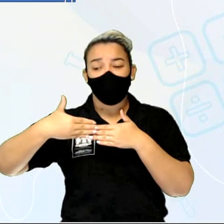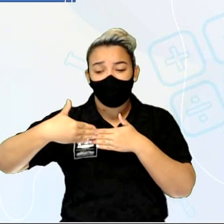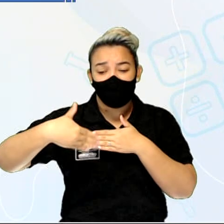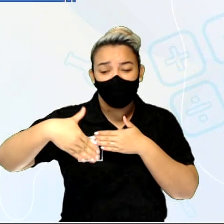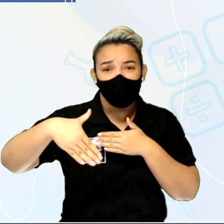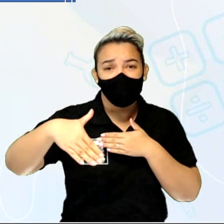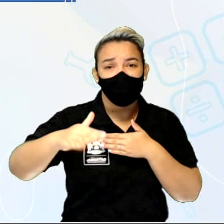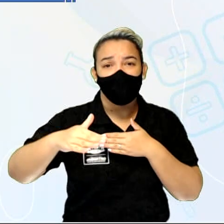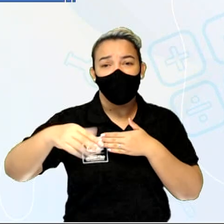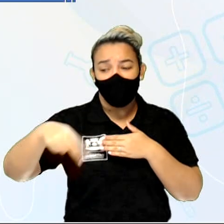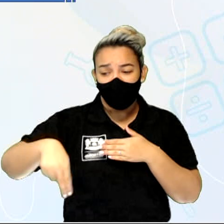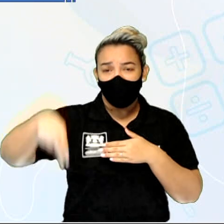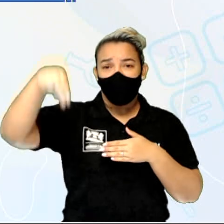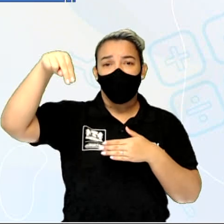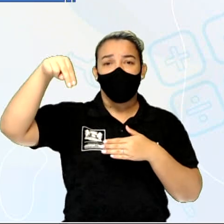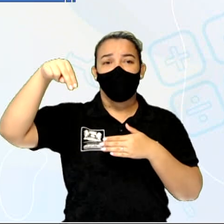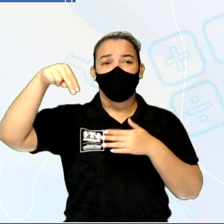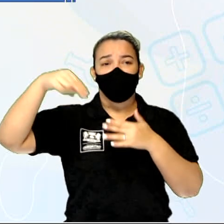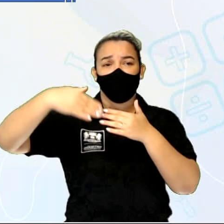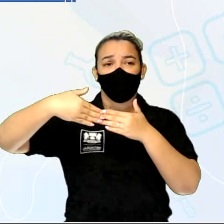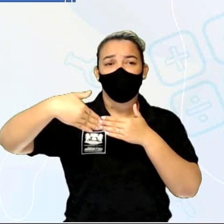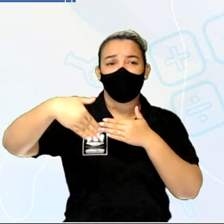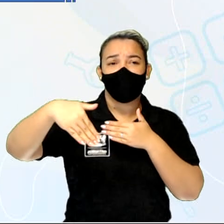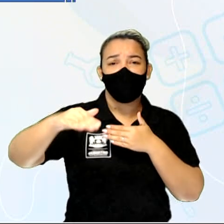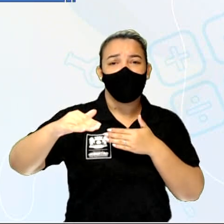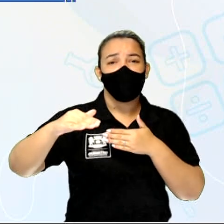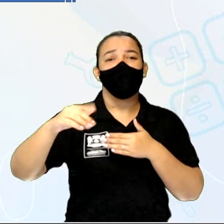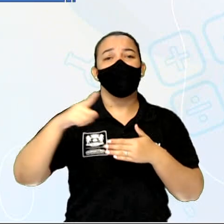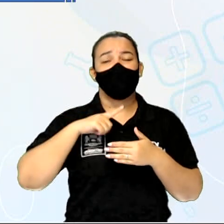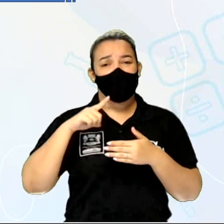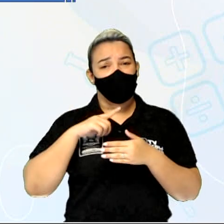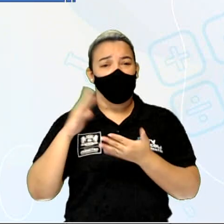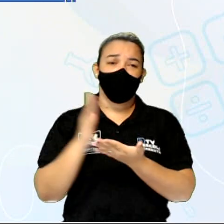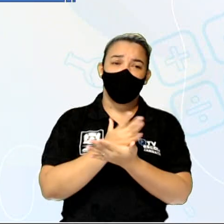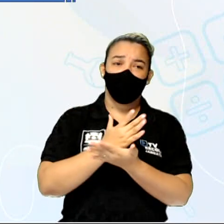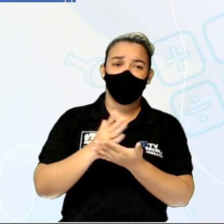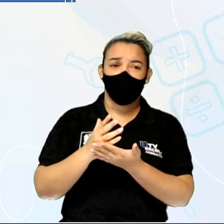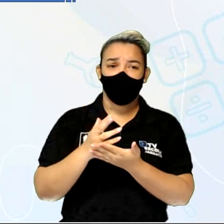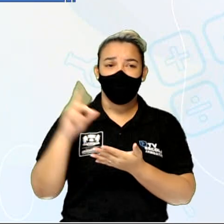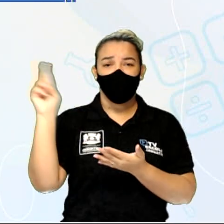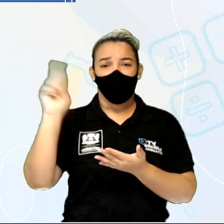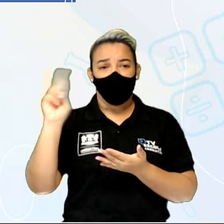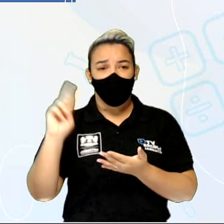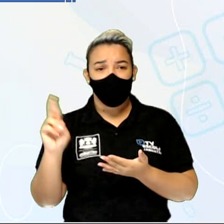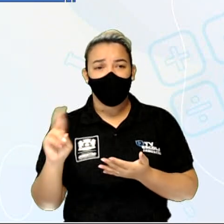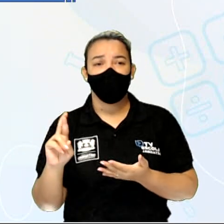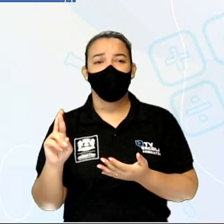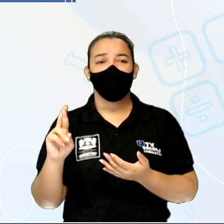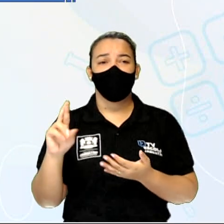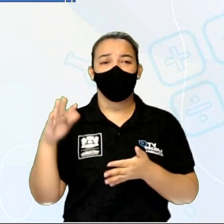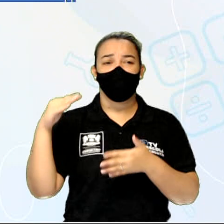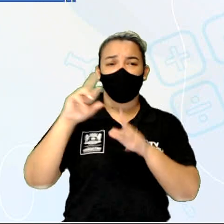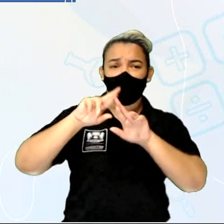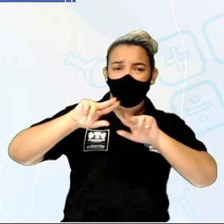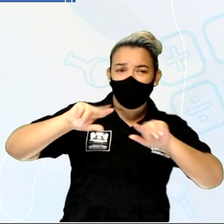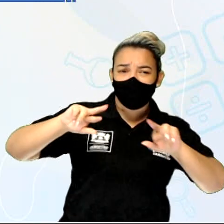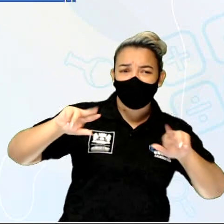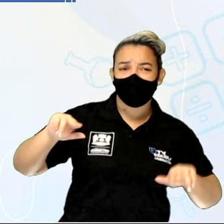do Norte aos Montes Urais. As planícies mais extensas são a Russa, a Germano-Polonesa,